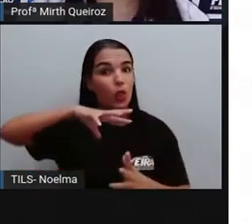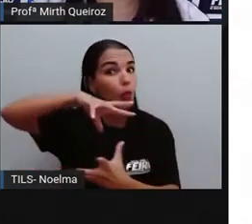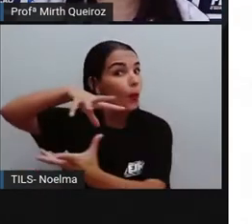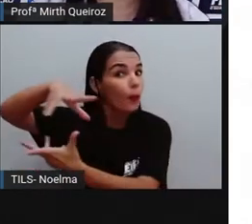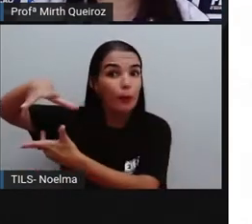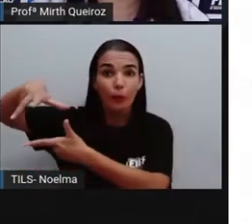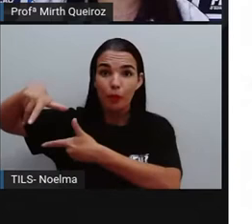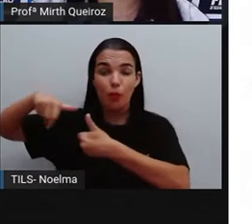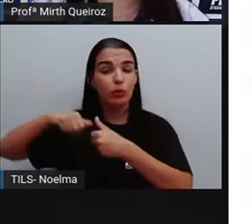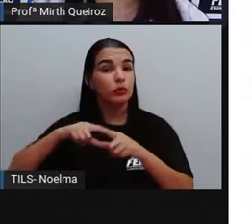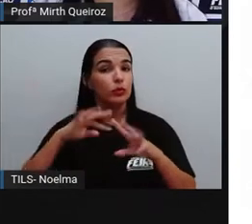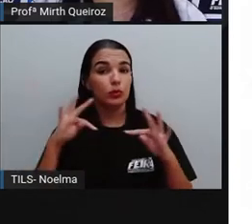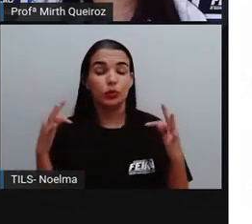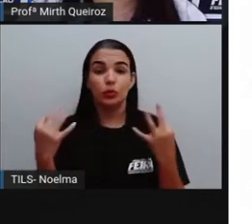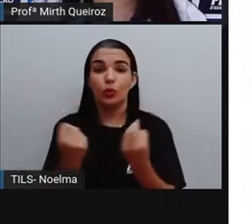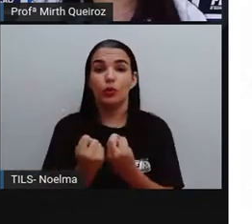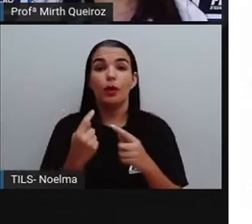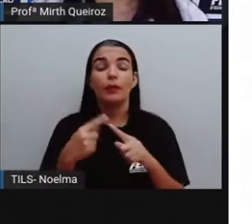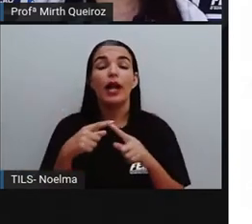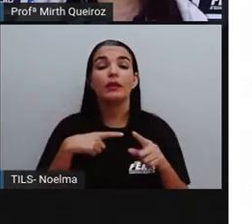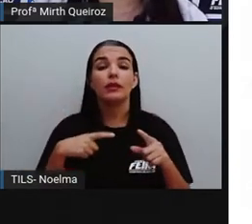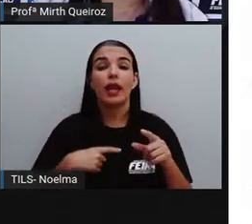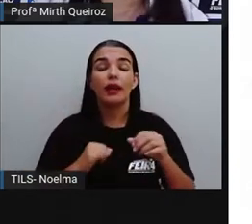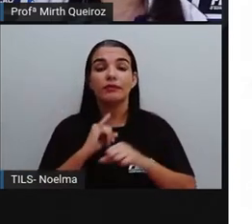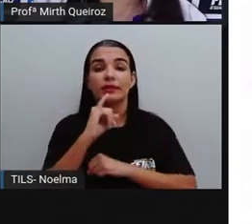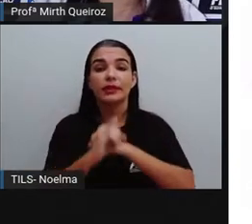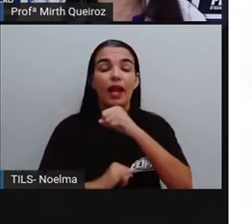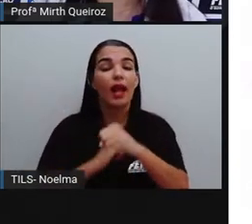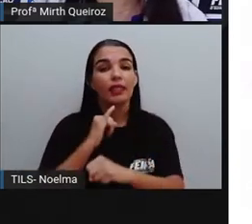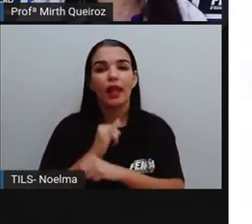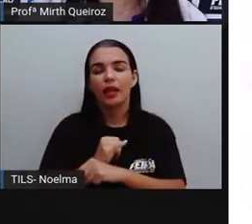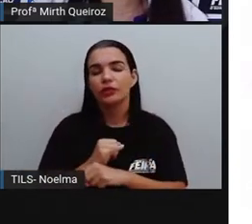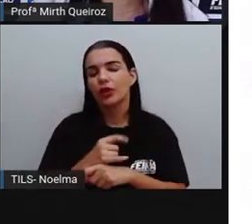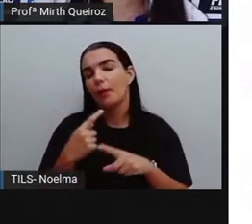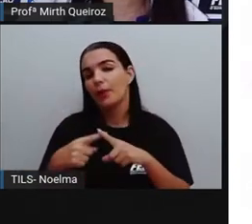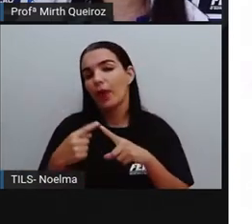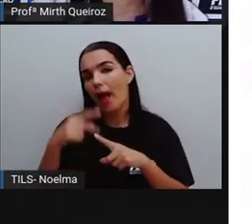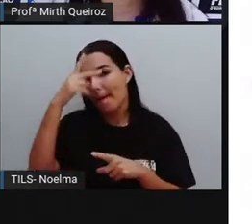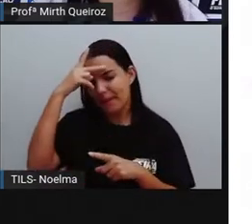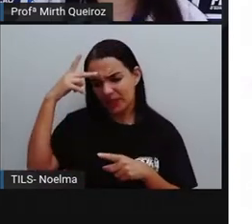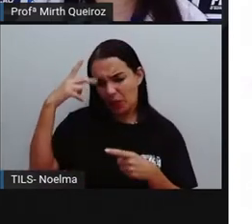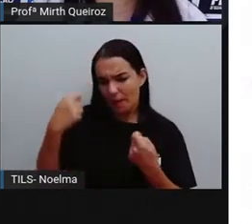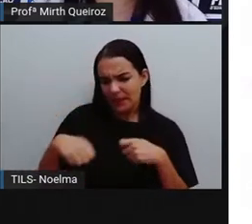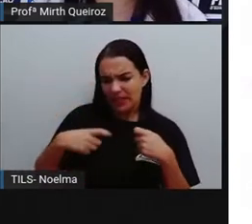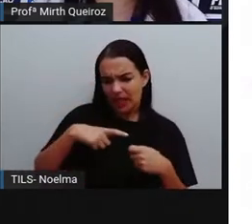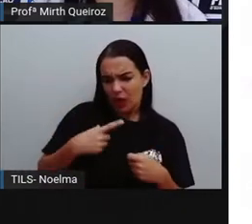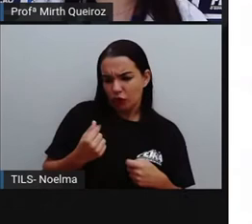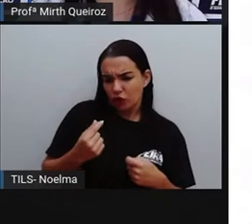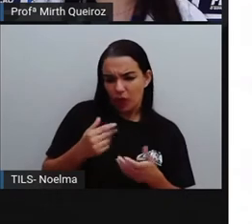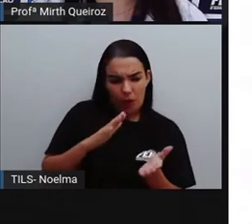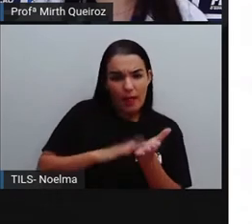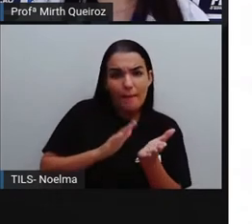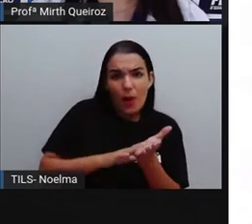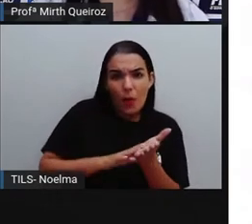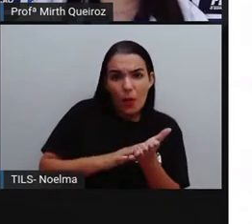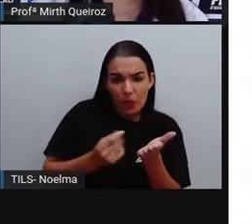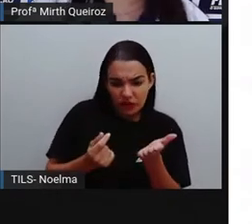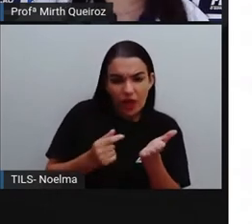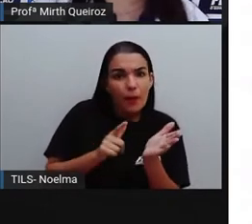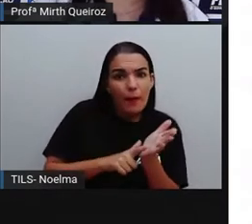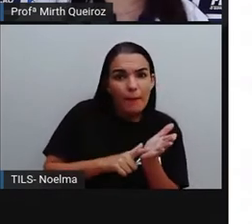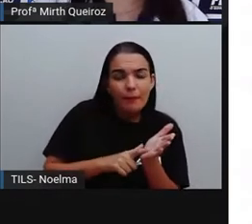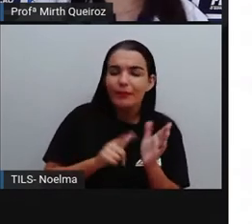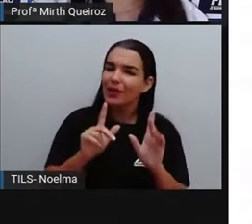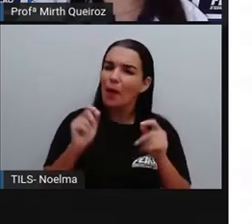por um sistema eletrônico interligado onde o cliente, ele não precisa ter o dinheiro disponível no momento, né? Só